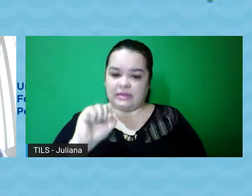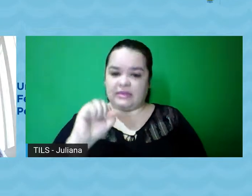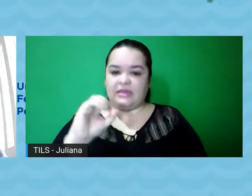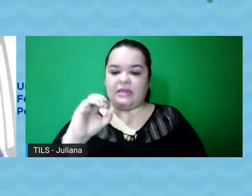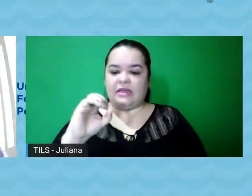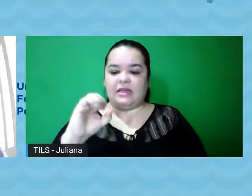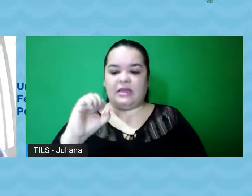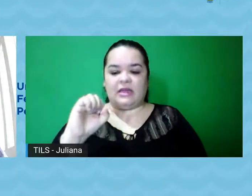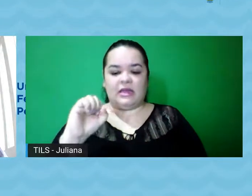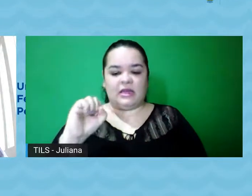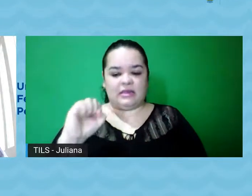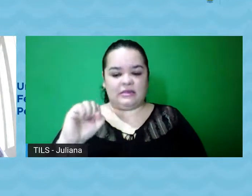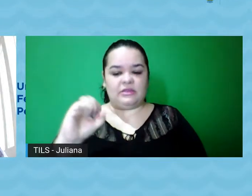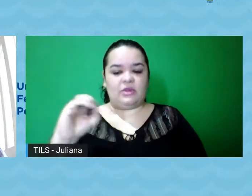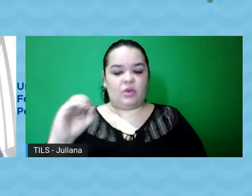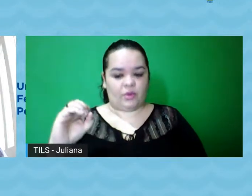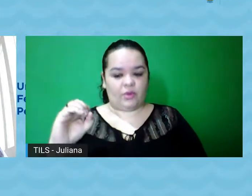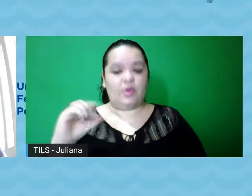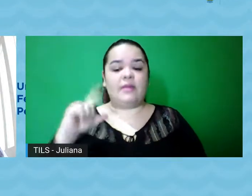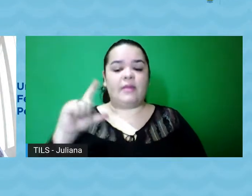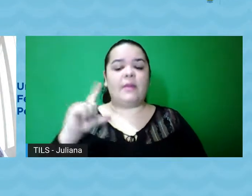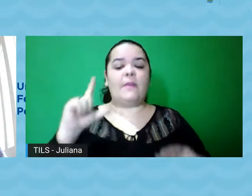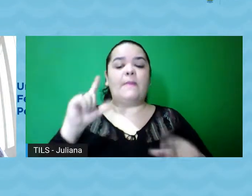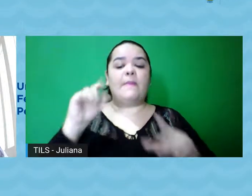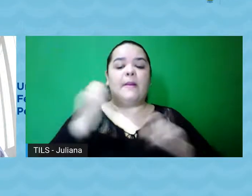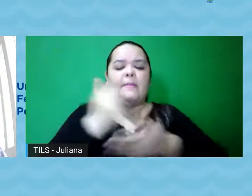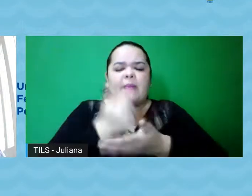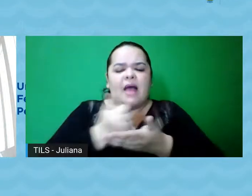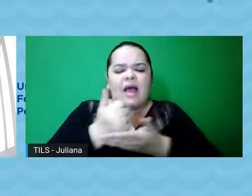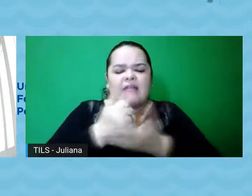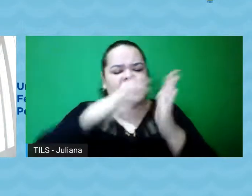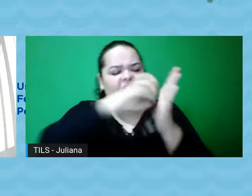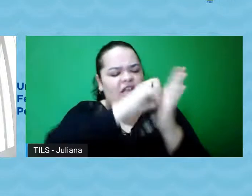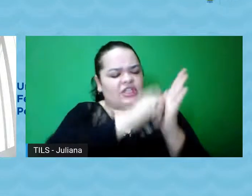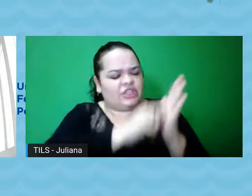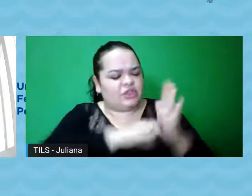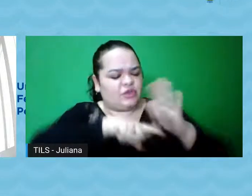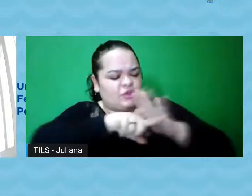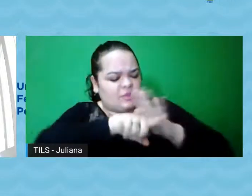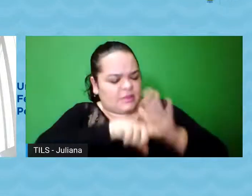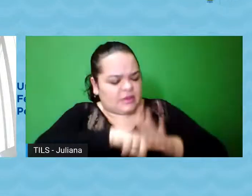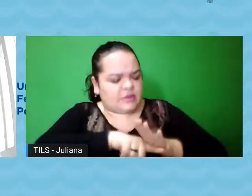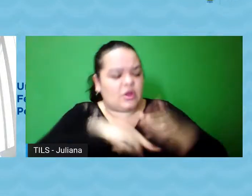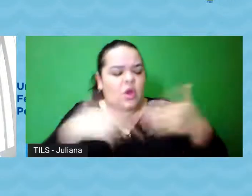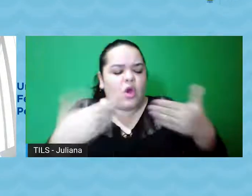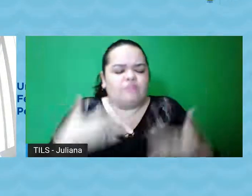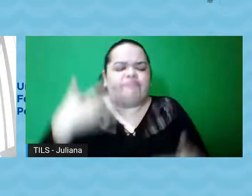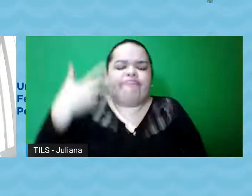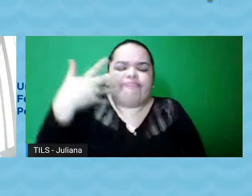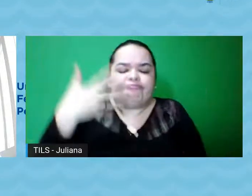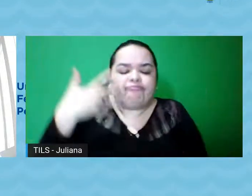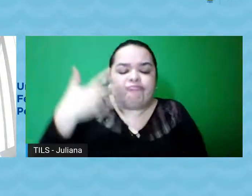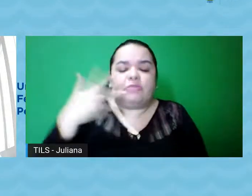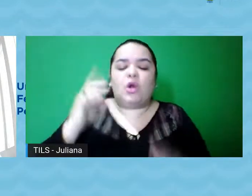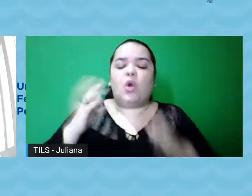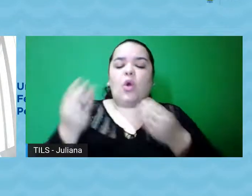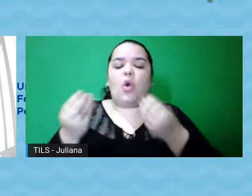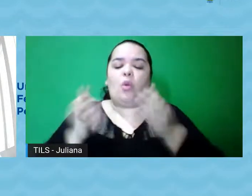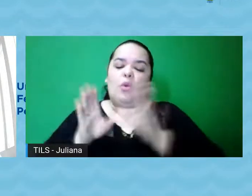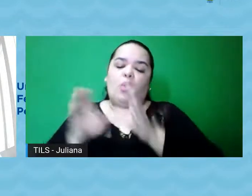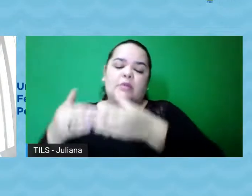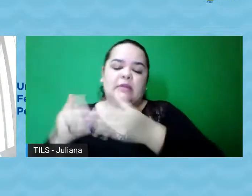nacional unificada de registros de pesquisa e também falaremos sobre os comitês de ética na pesquisa.